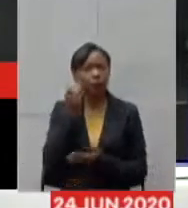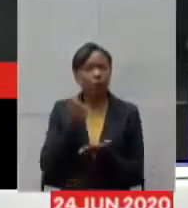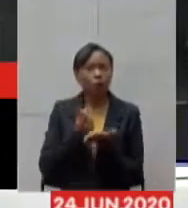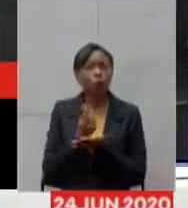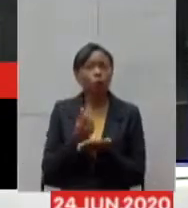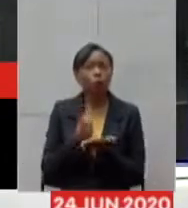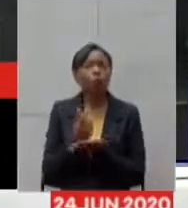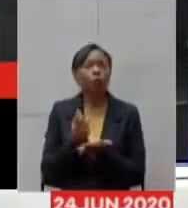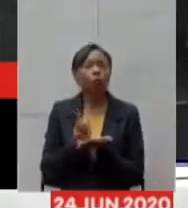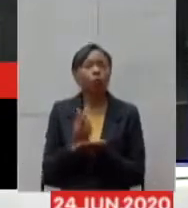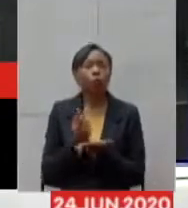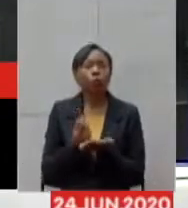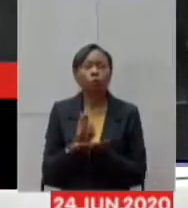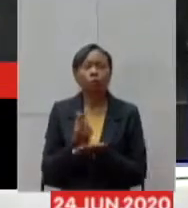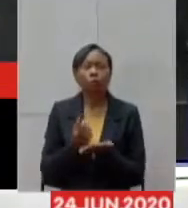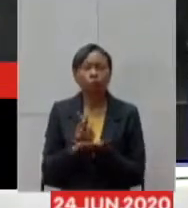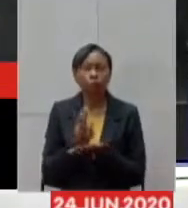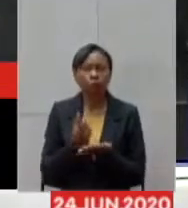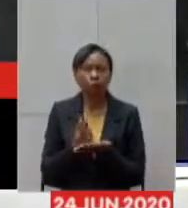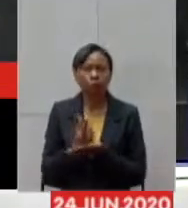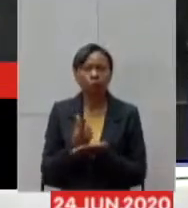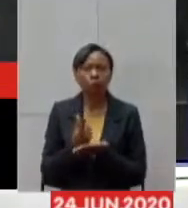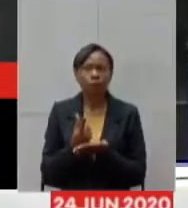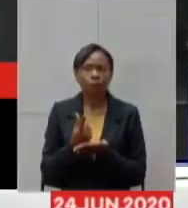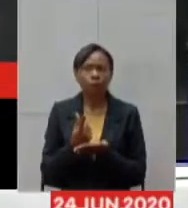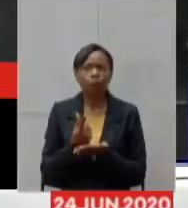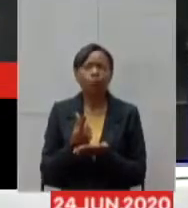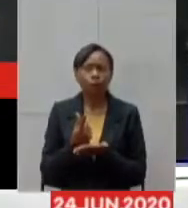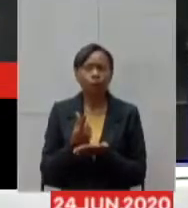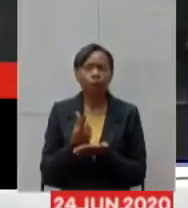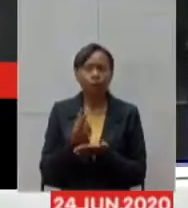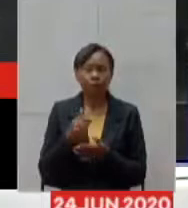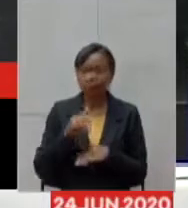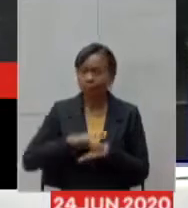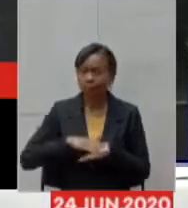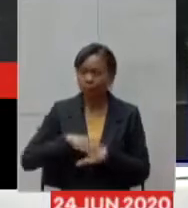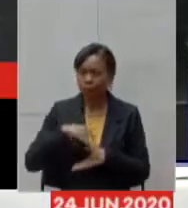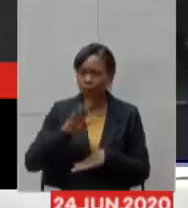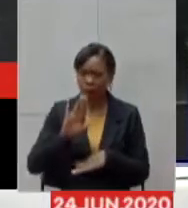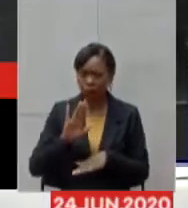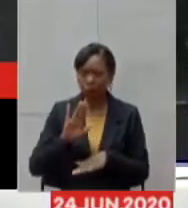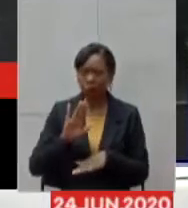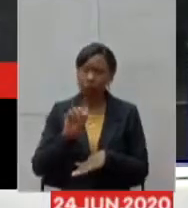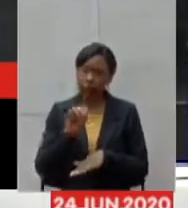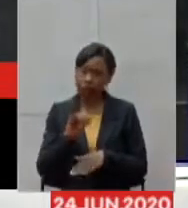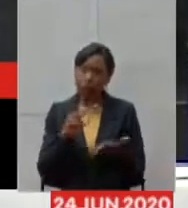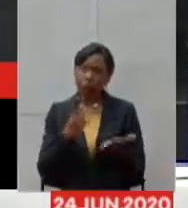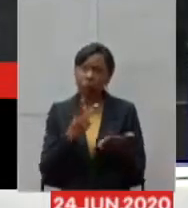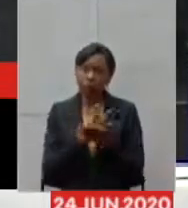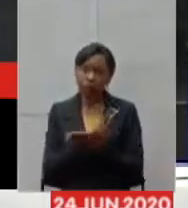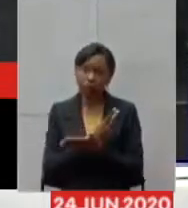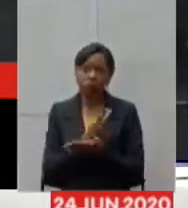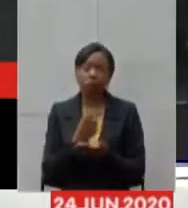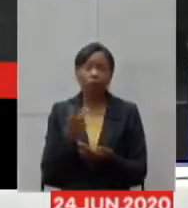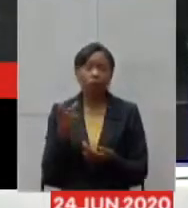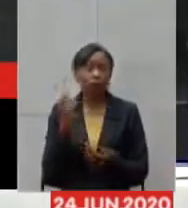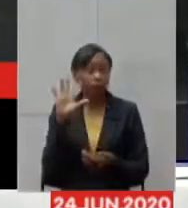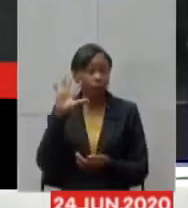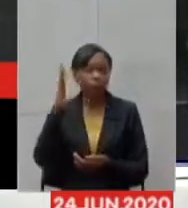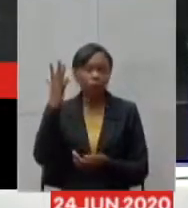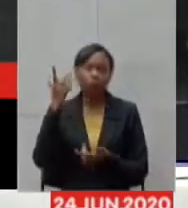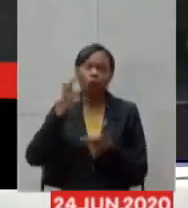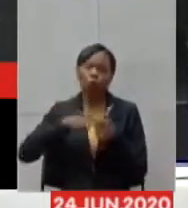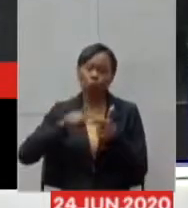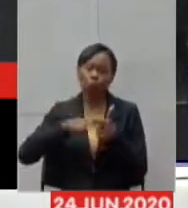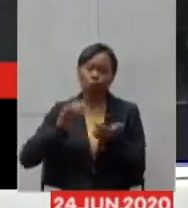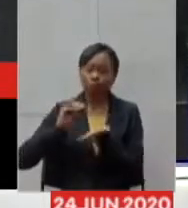isso daí tem uma chance muito grande de se concretizar, caso isso aconteça, nós resolveremos o problema de abastecimento no Estado e no